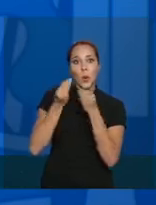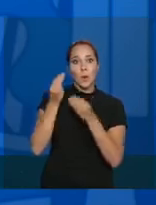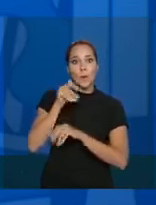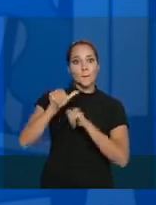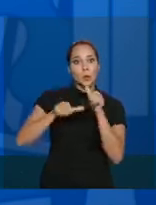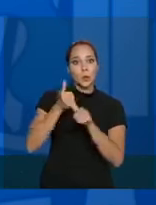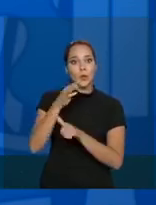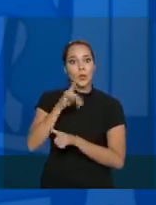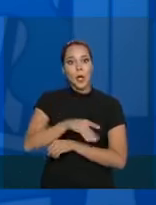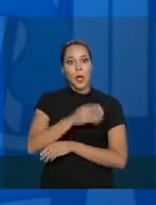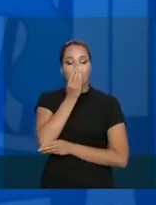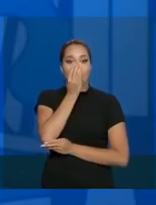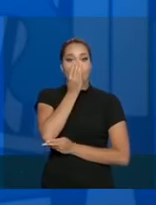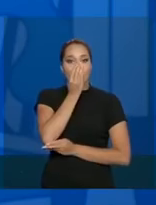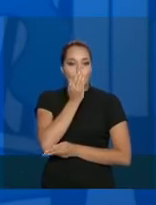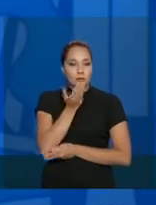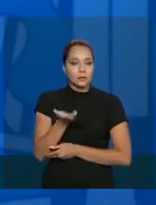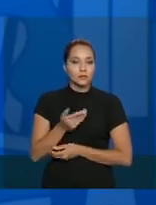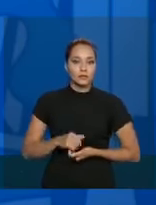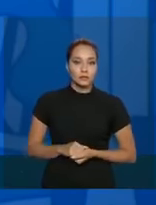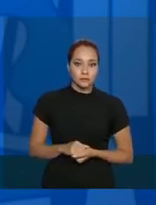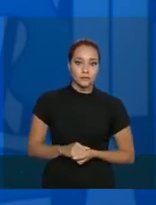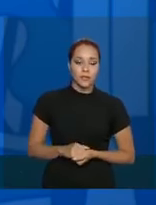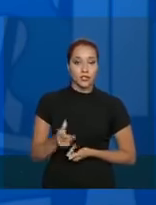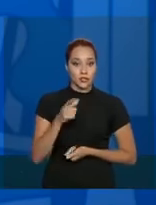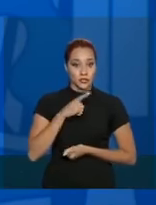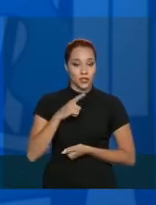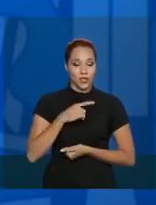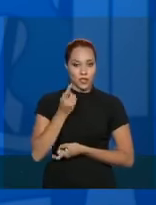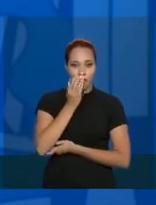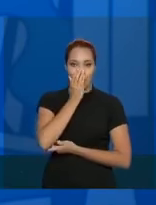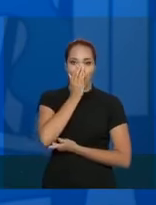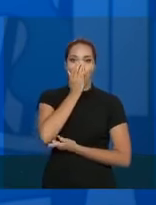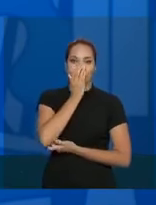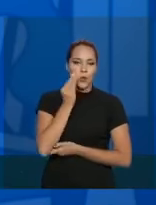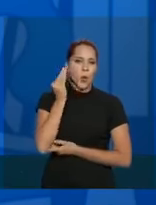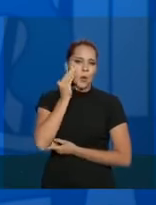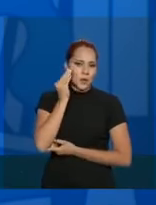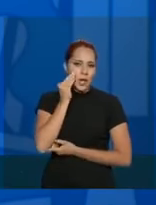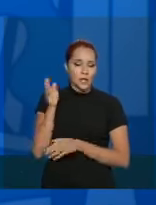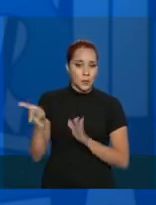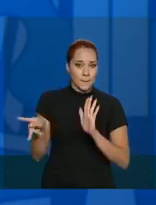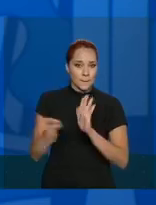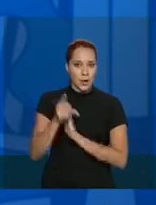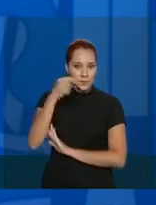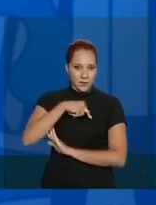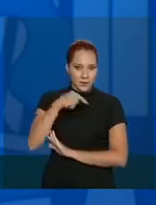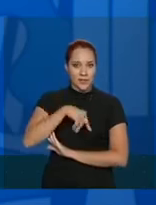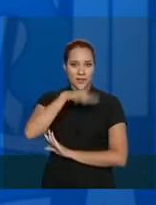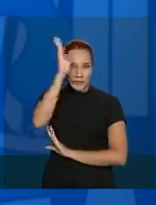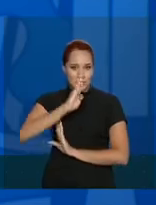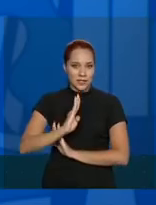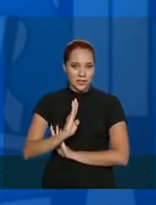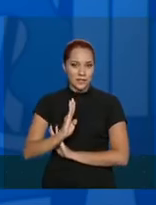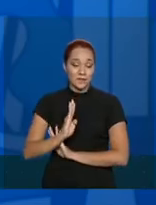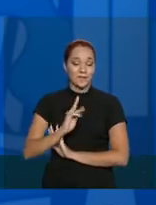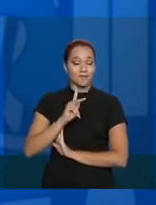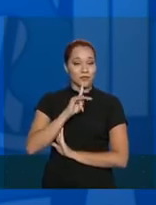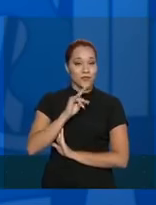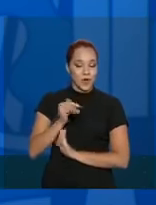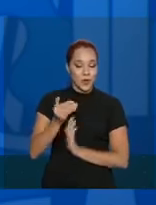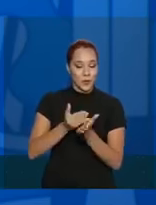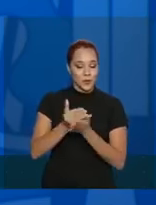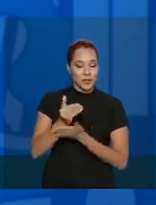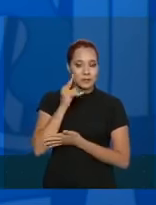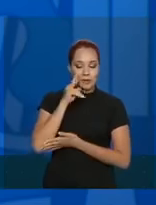A gente tem aí um respirador em teste nosso, made in Brasil, que vai passar agora